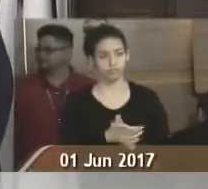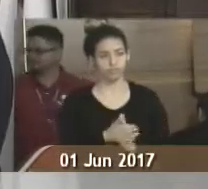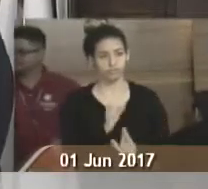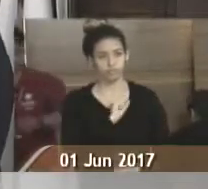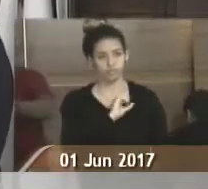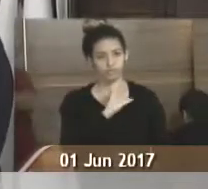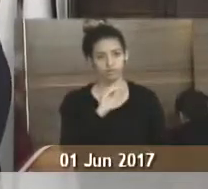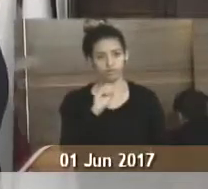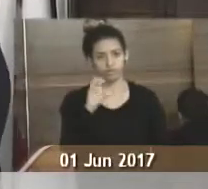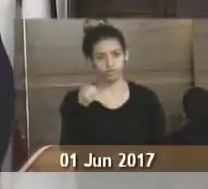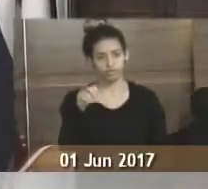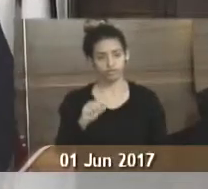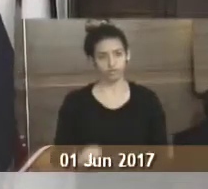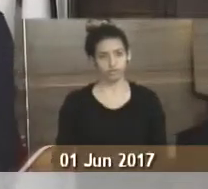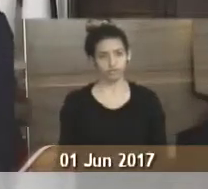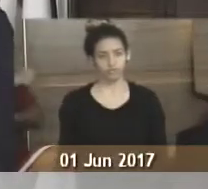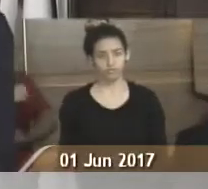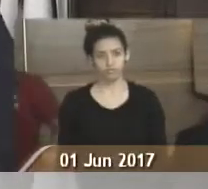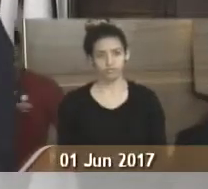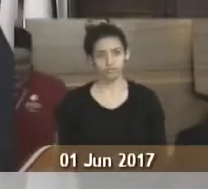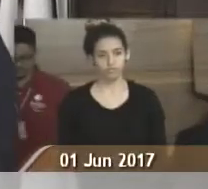número 009 de 2017.